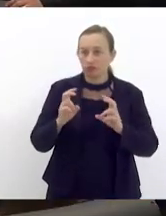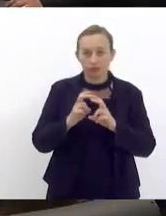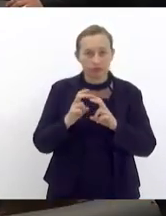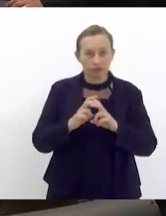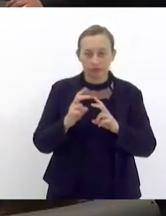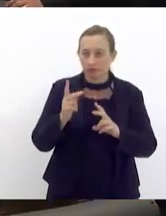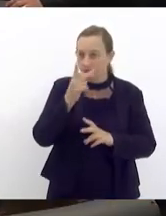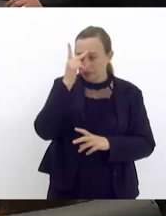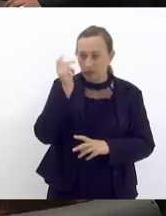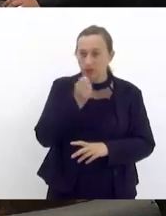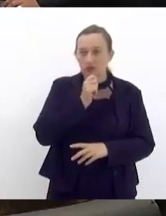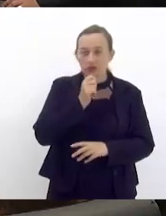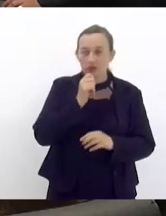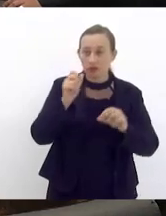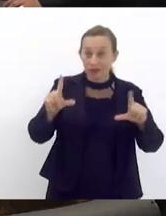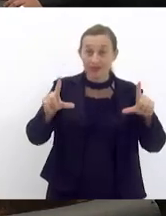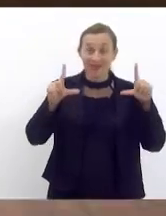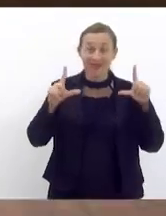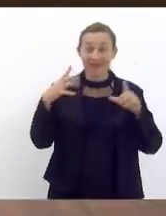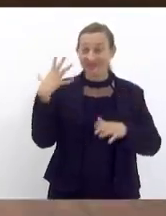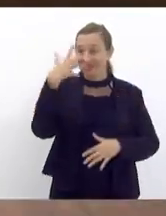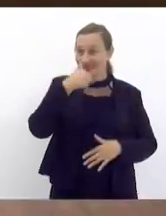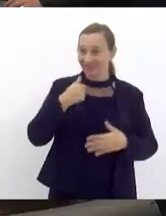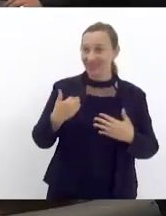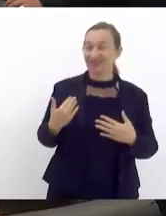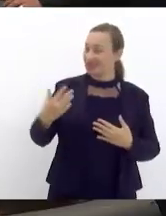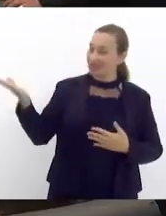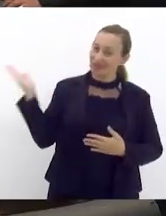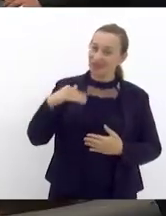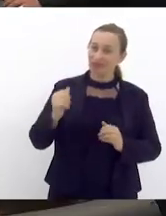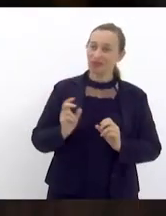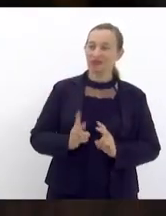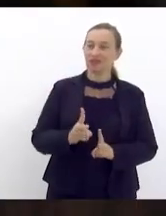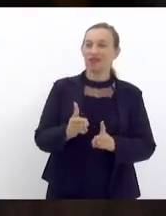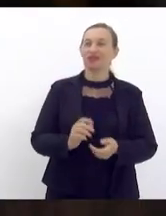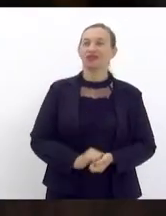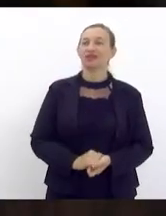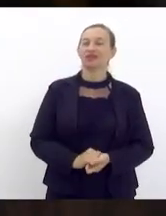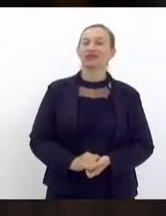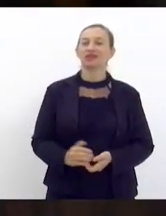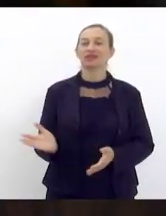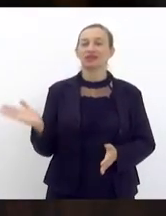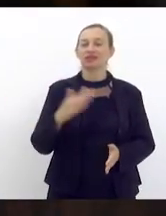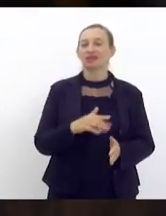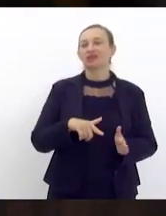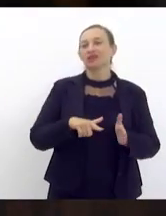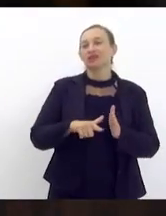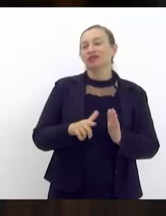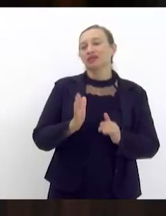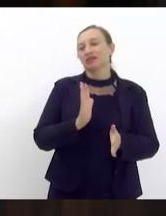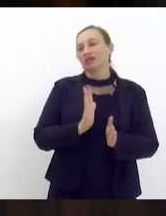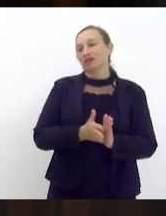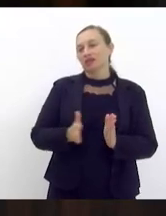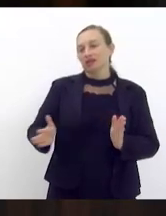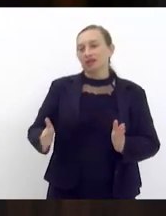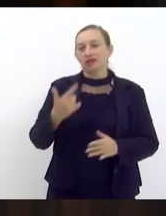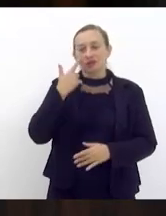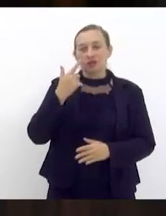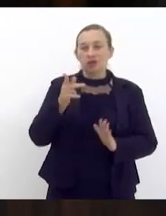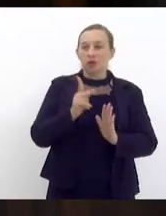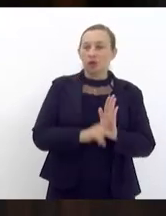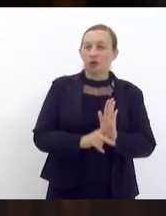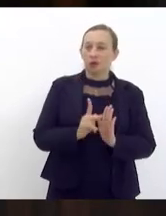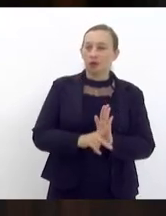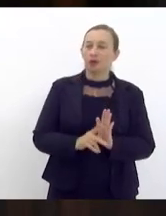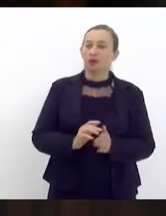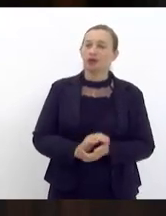ninguém estou bonita no telão e vamos em frente isso aí vamos chamar os trabalhos das ordens aqui vamos ver o nosso projeto